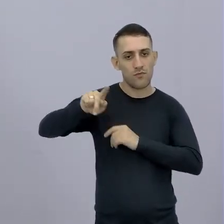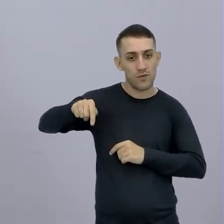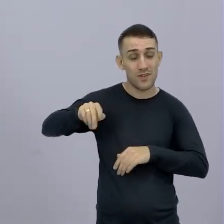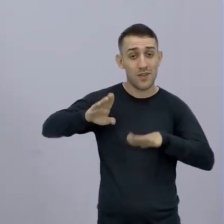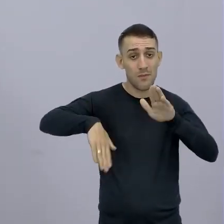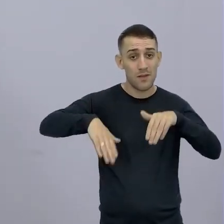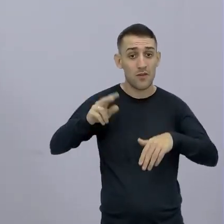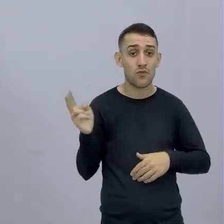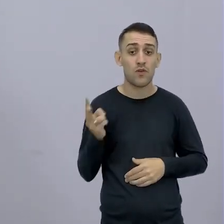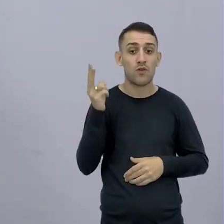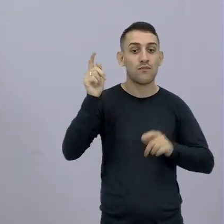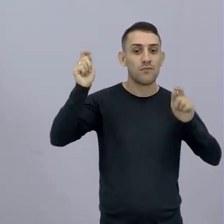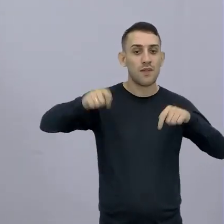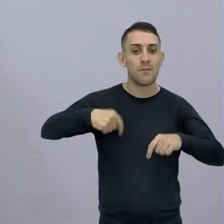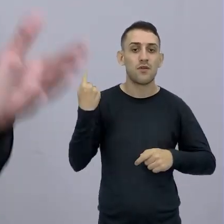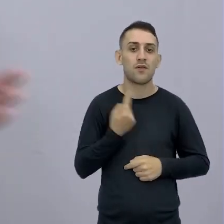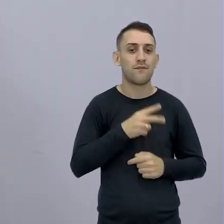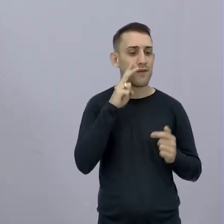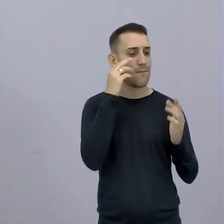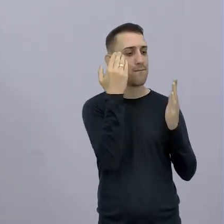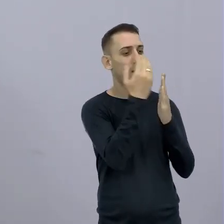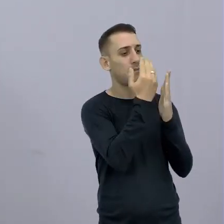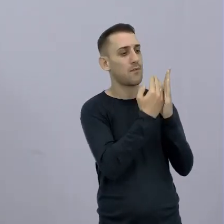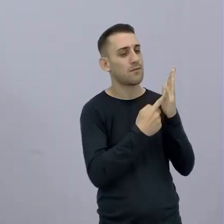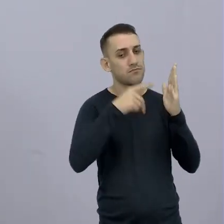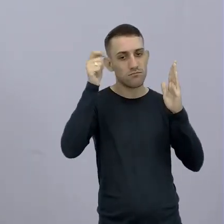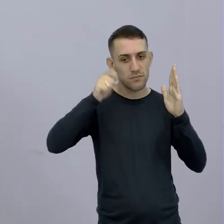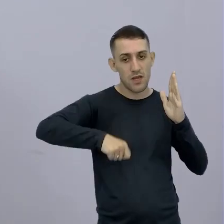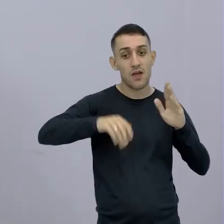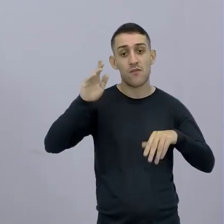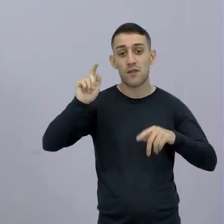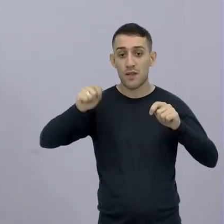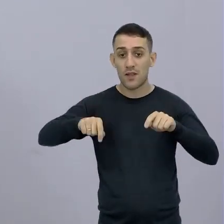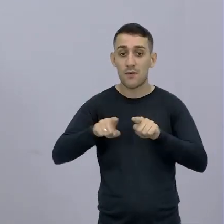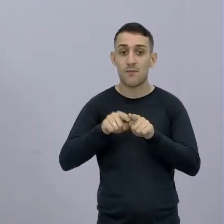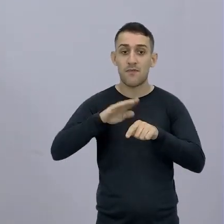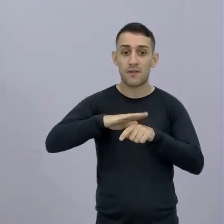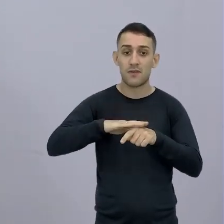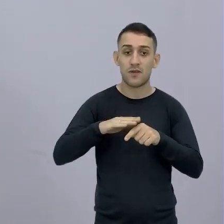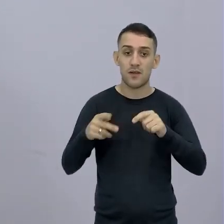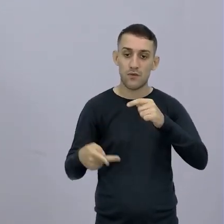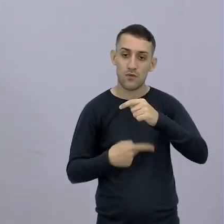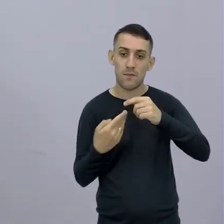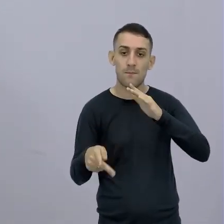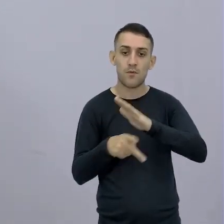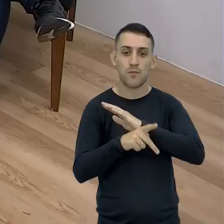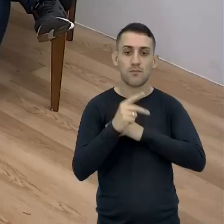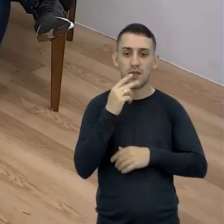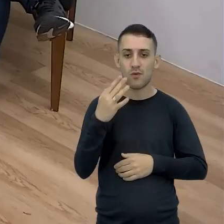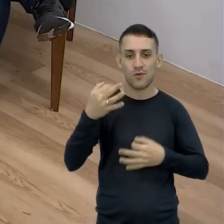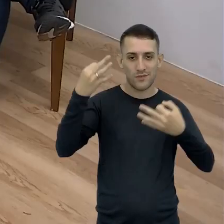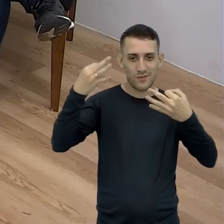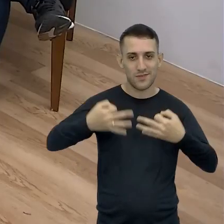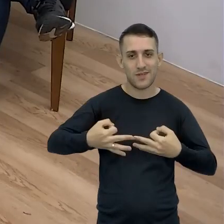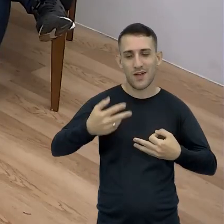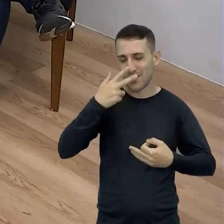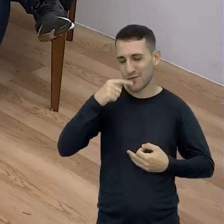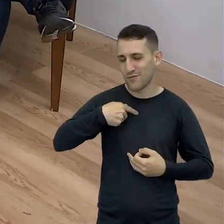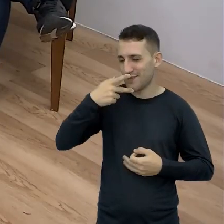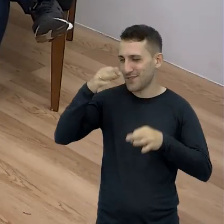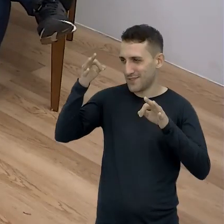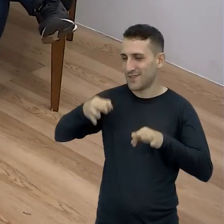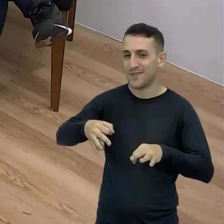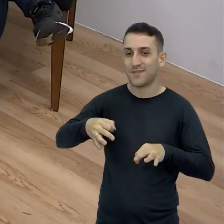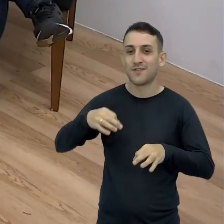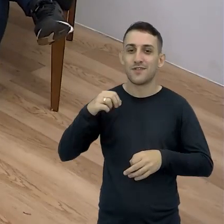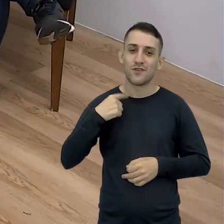dependendo do valor dele Você olha na escala E você classifica Ou você também pode fazer Pela substância Pela cor Nessa Somaya Não falei besteira Acredito eu Mas é